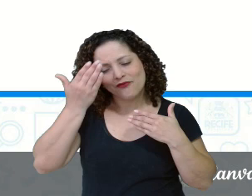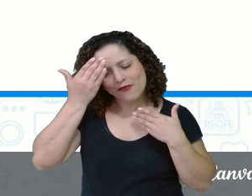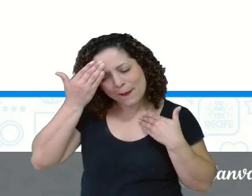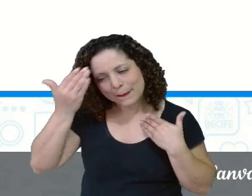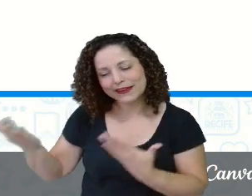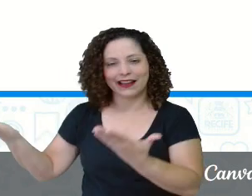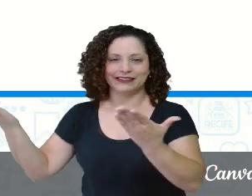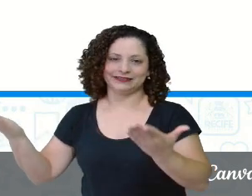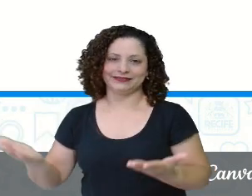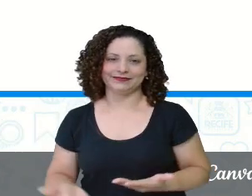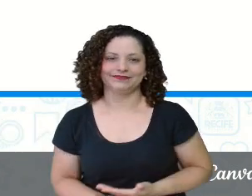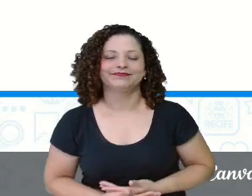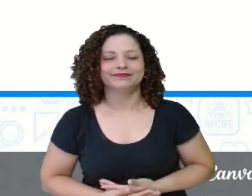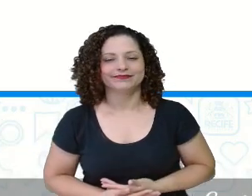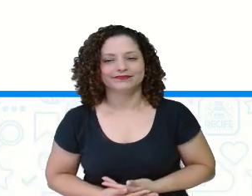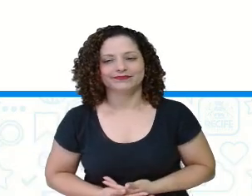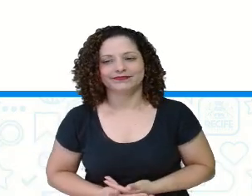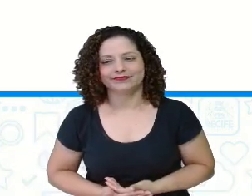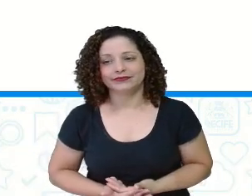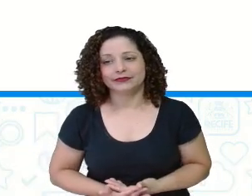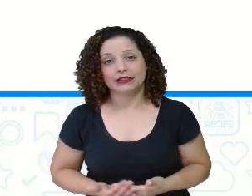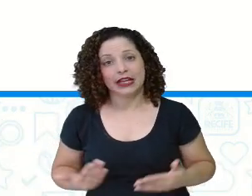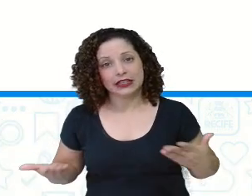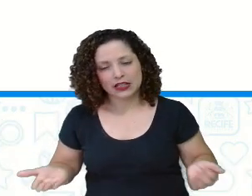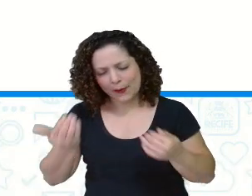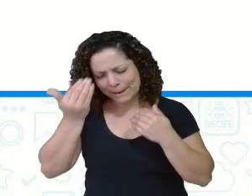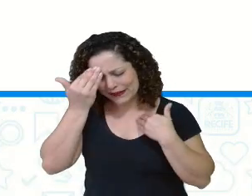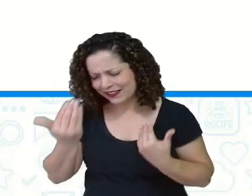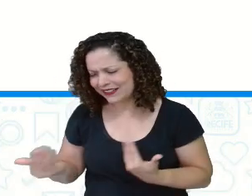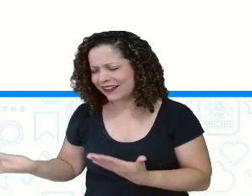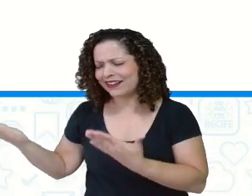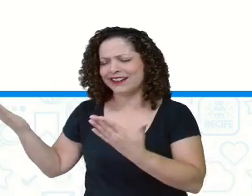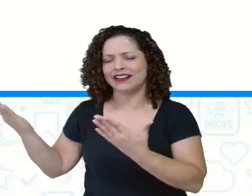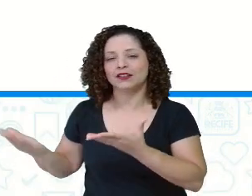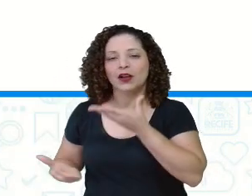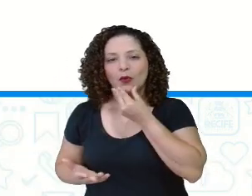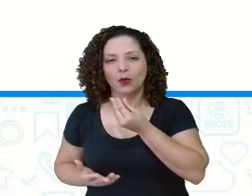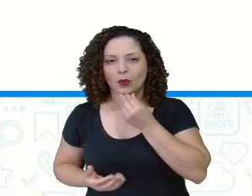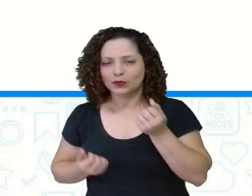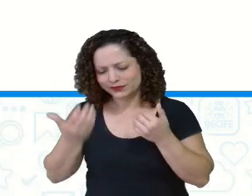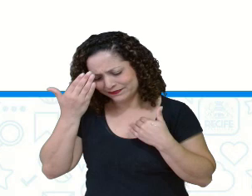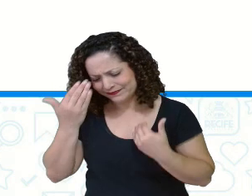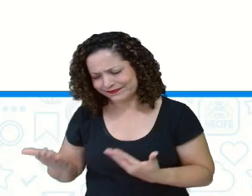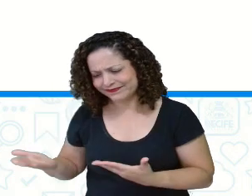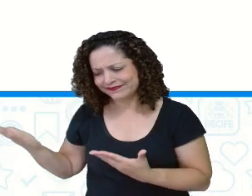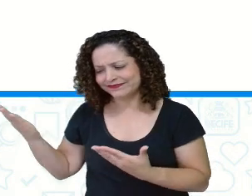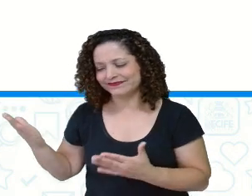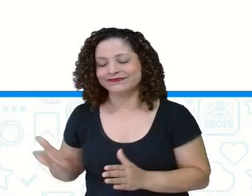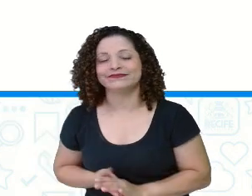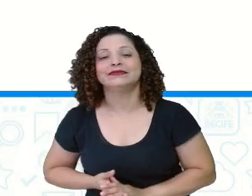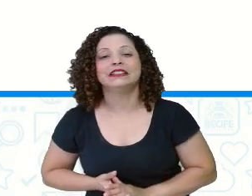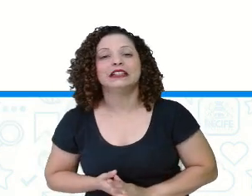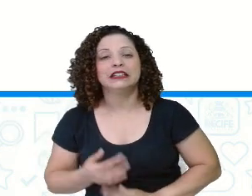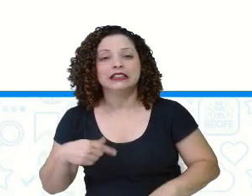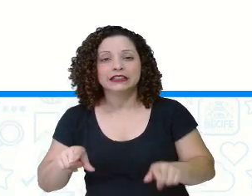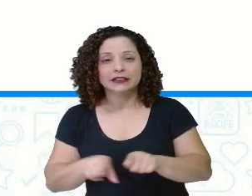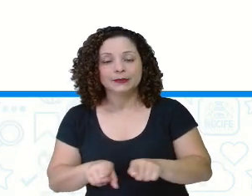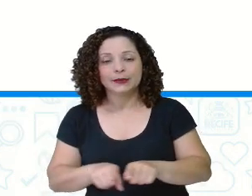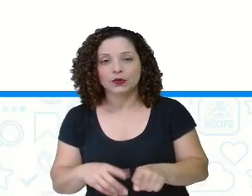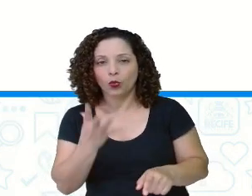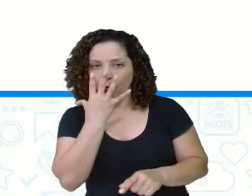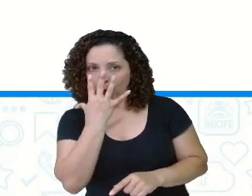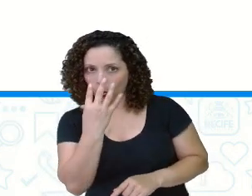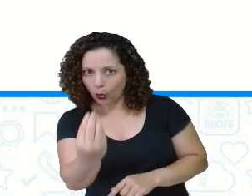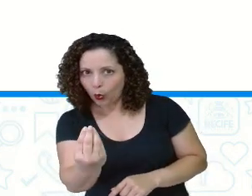Eles agradecem ao leiador e logo, né, o lobo mau, ele vai